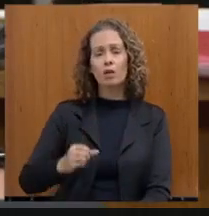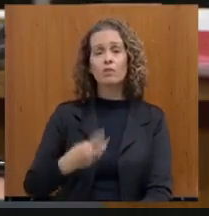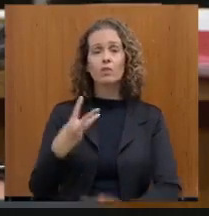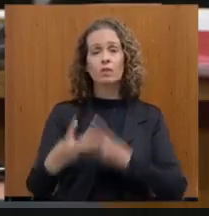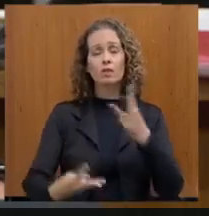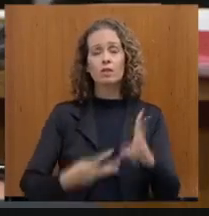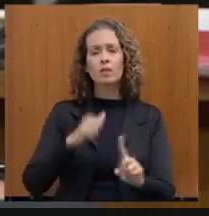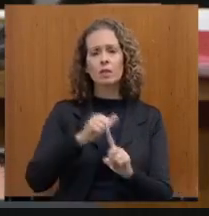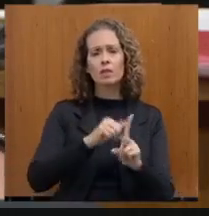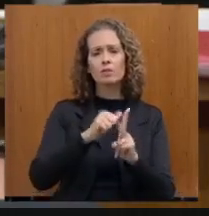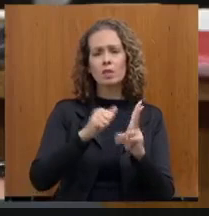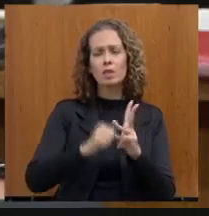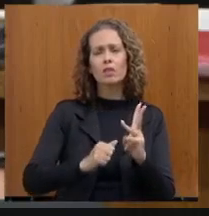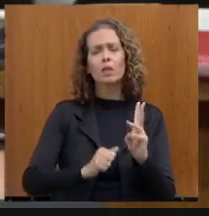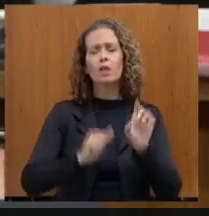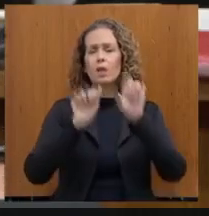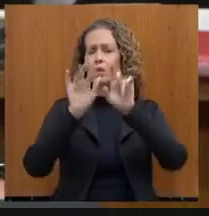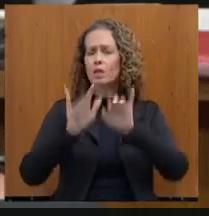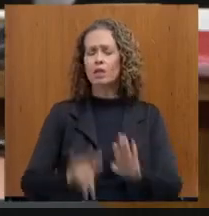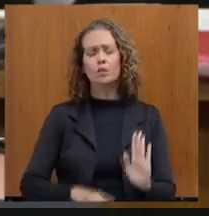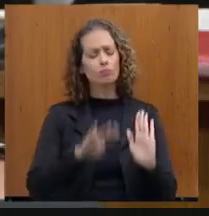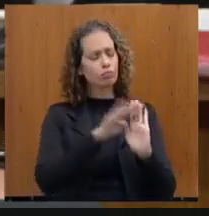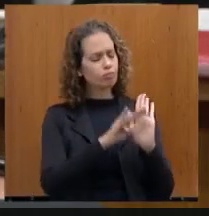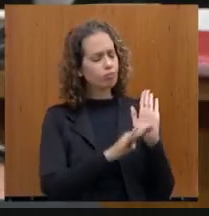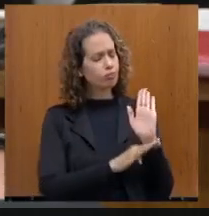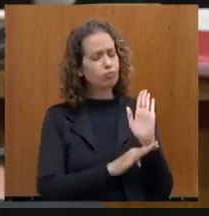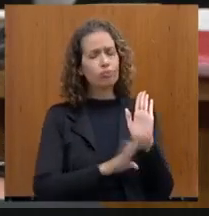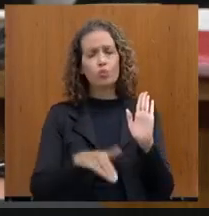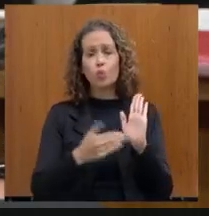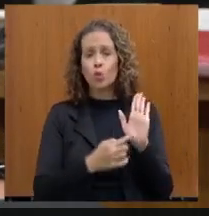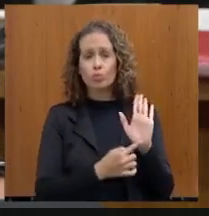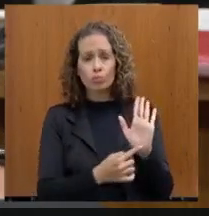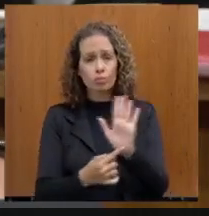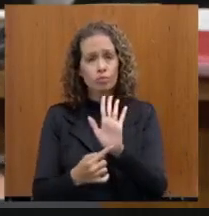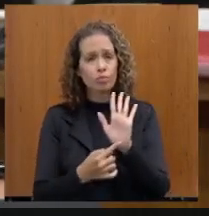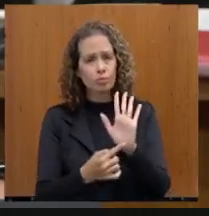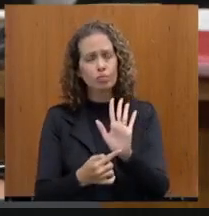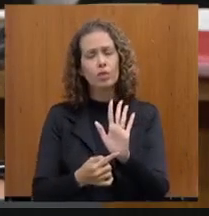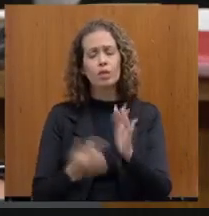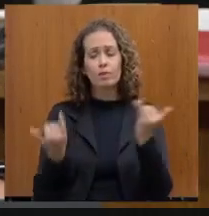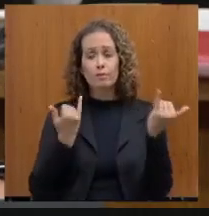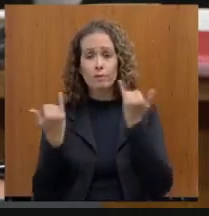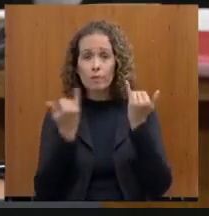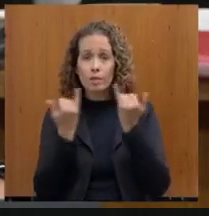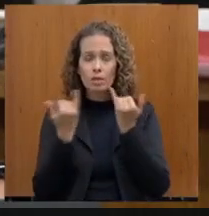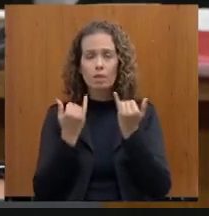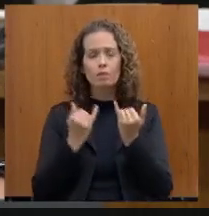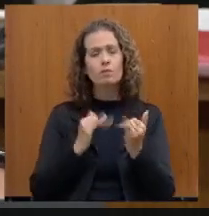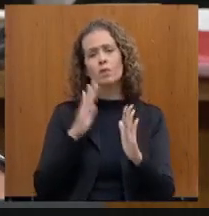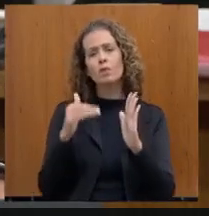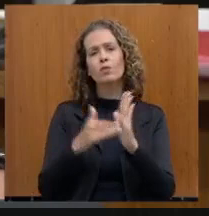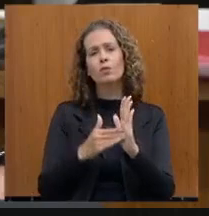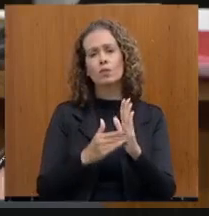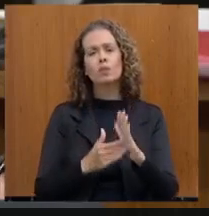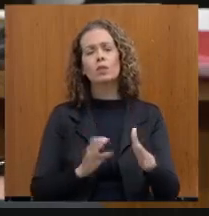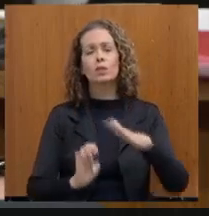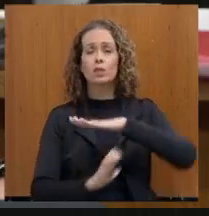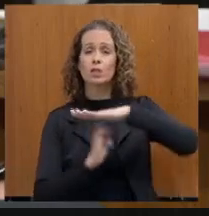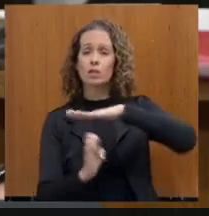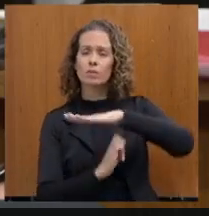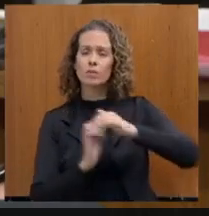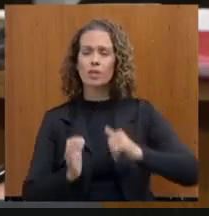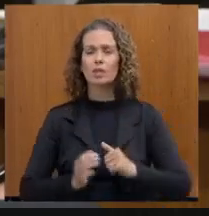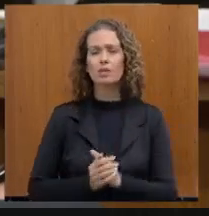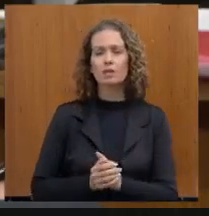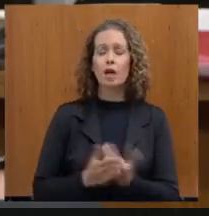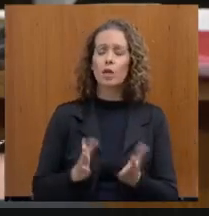todos os acompanhamentos dos incentivos dados para as empresas. Não há privilégio